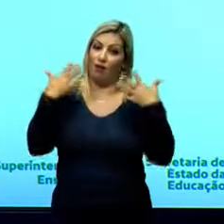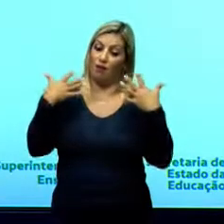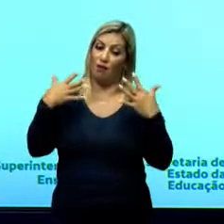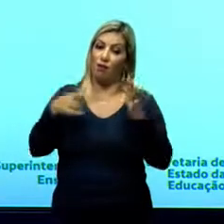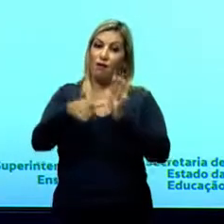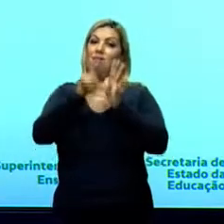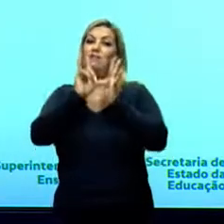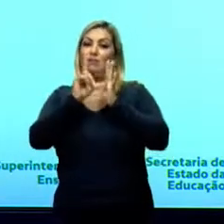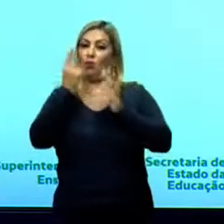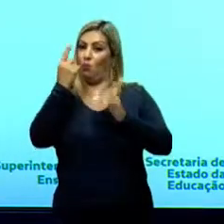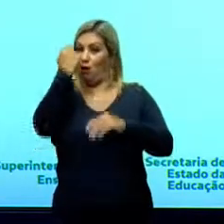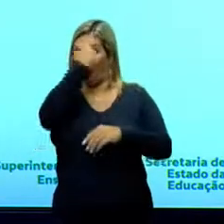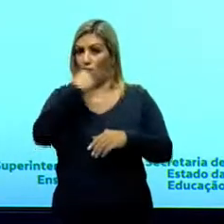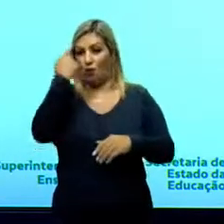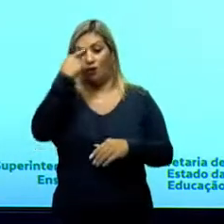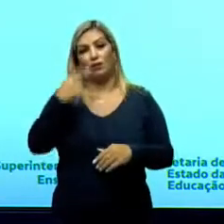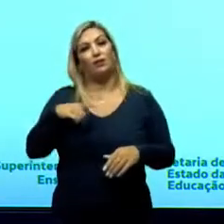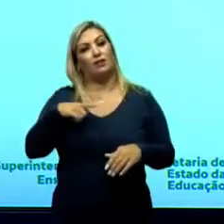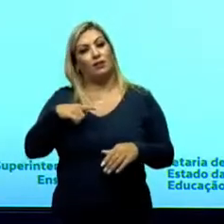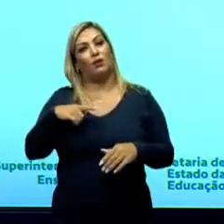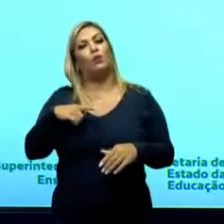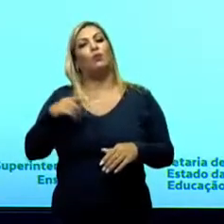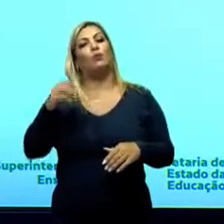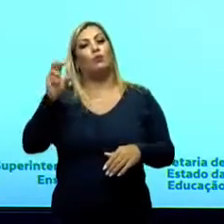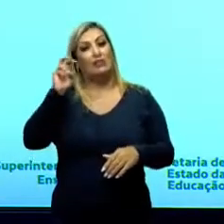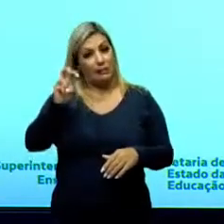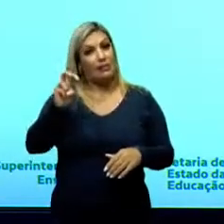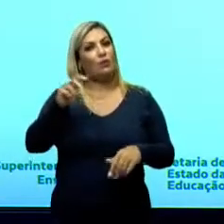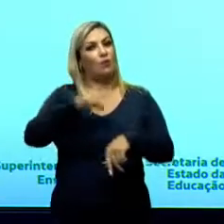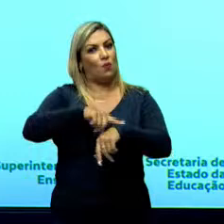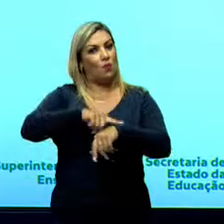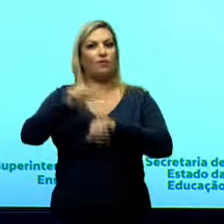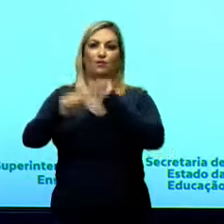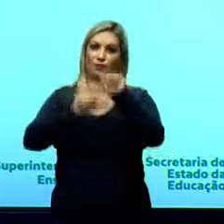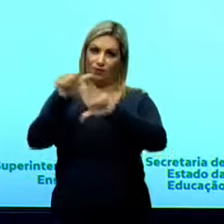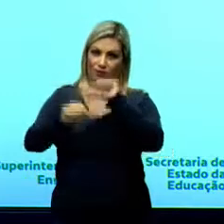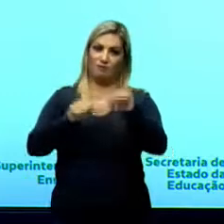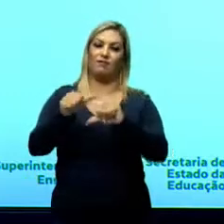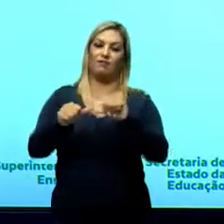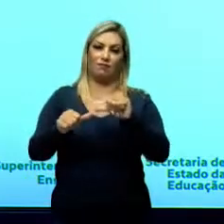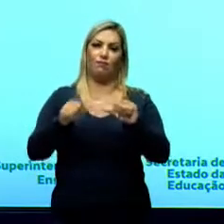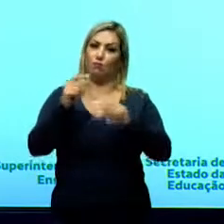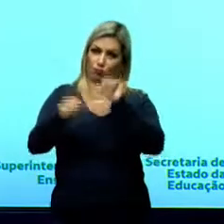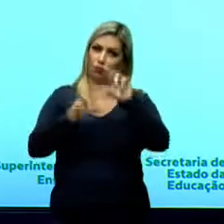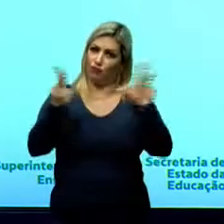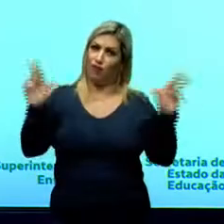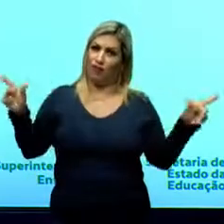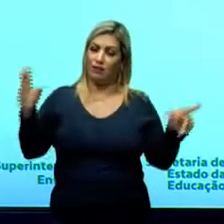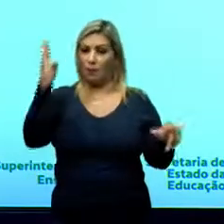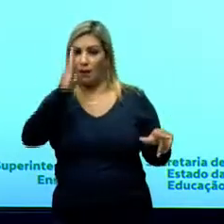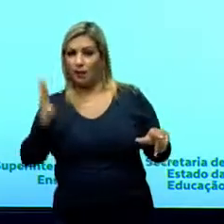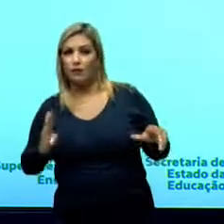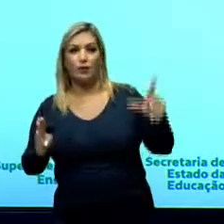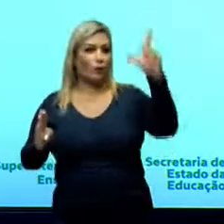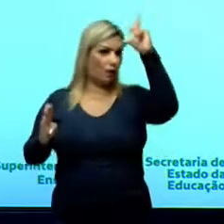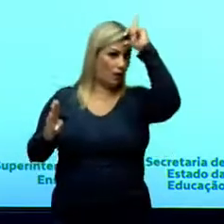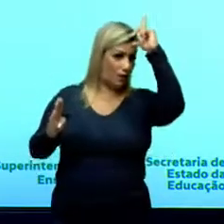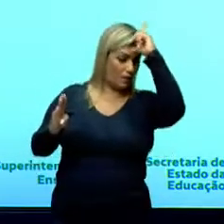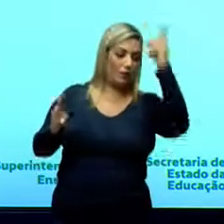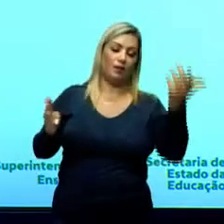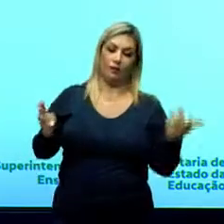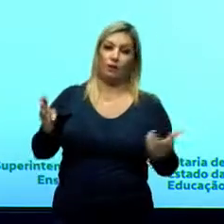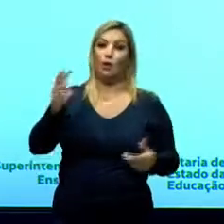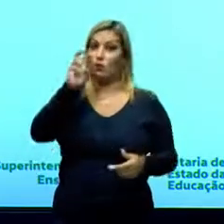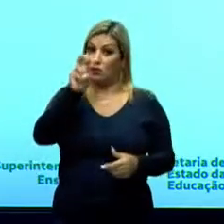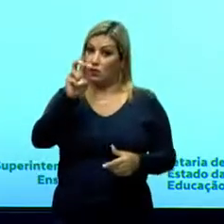seja, não se passaram apenas 4 horas, passaram-se 5 horas de diferença, né, de Brasília, lá do Rio de Janeiro, onde